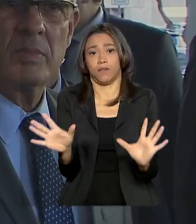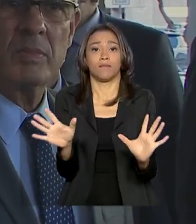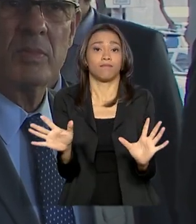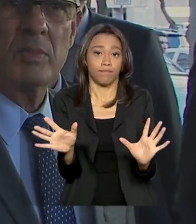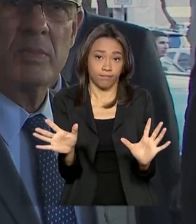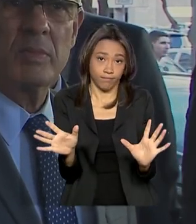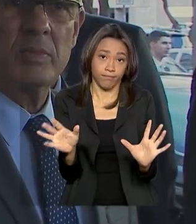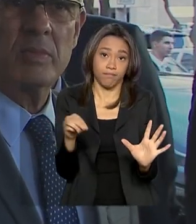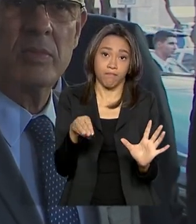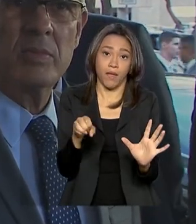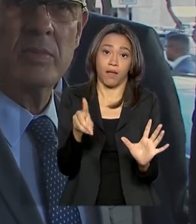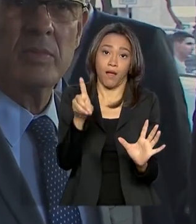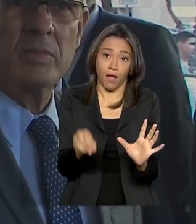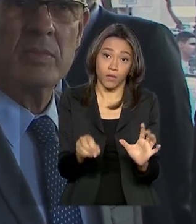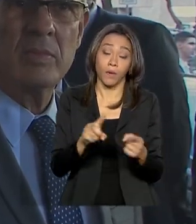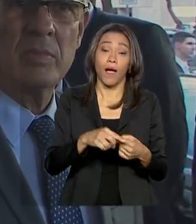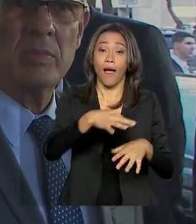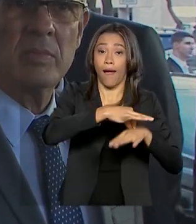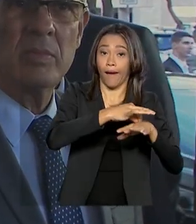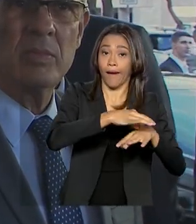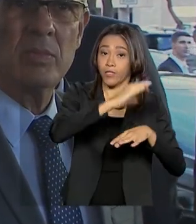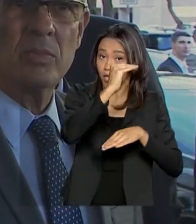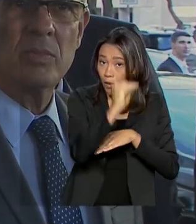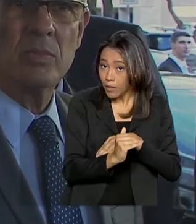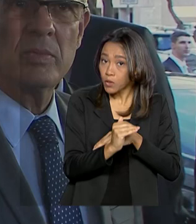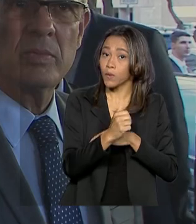A questão da carne já baixou 15%.